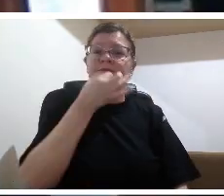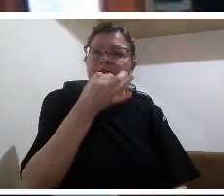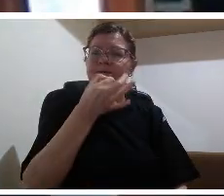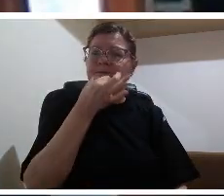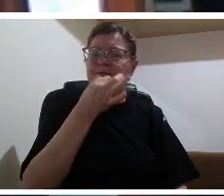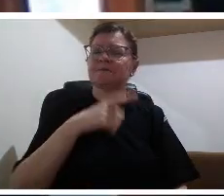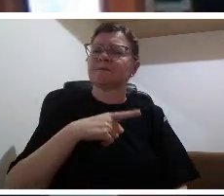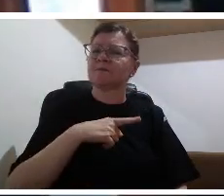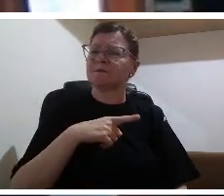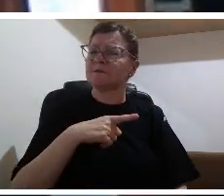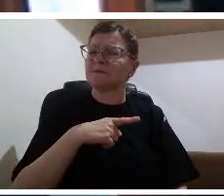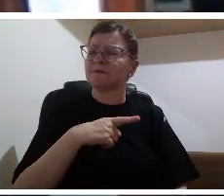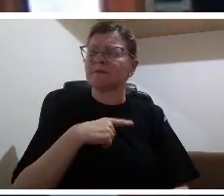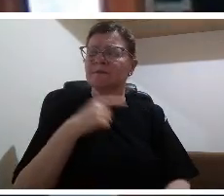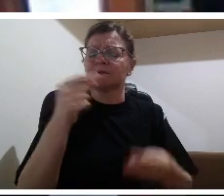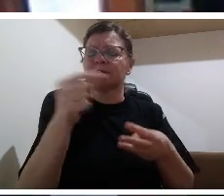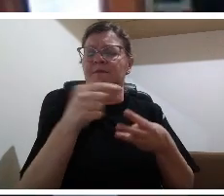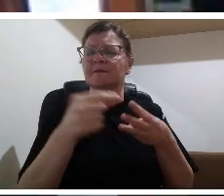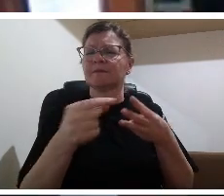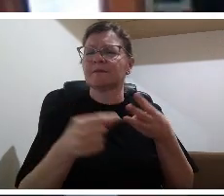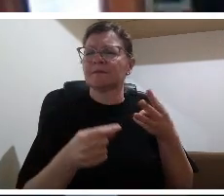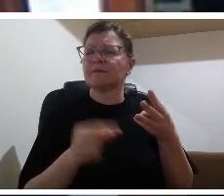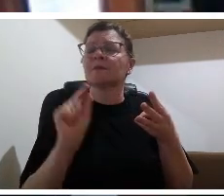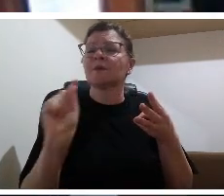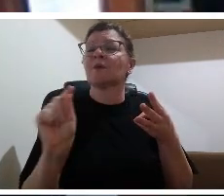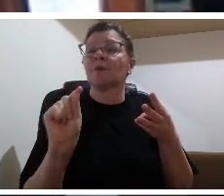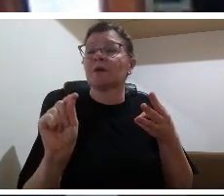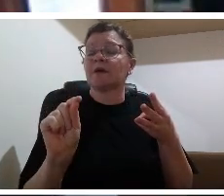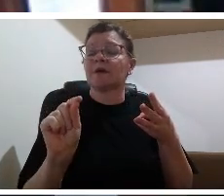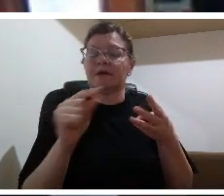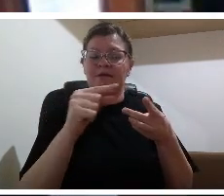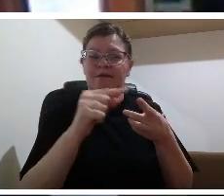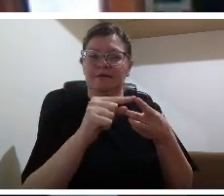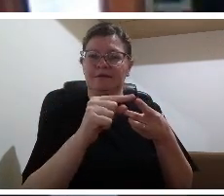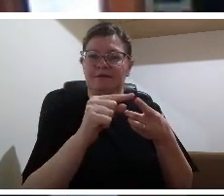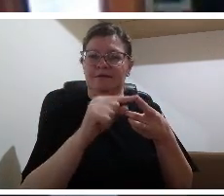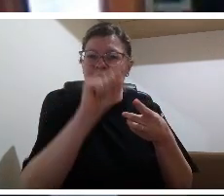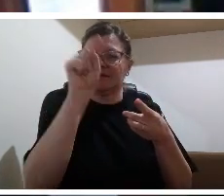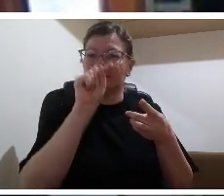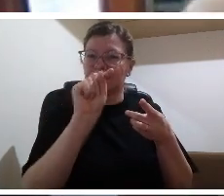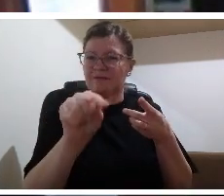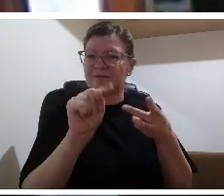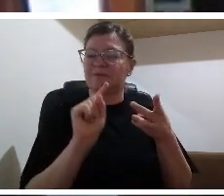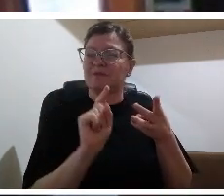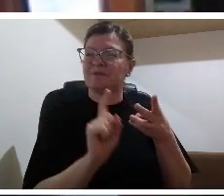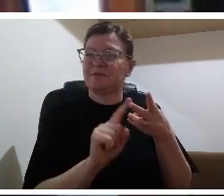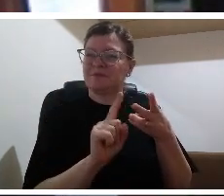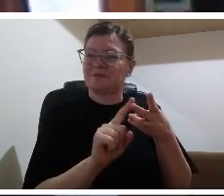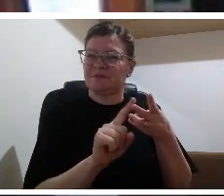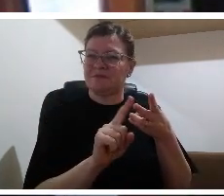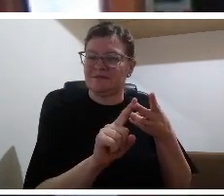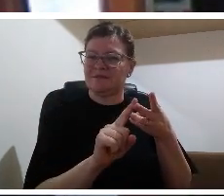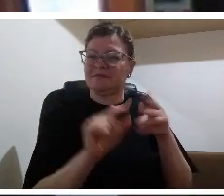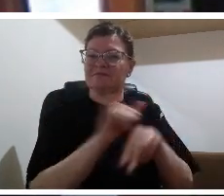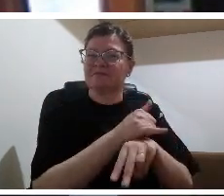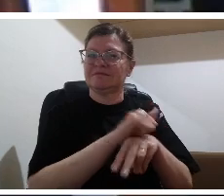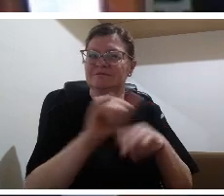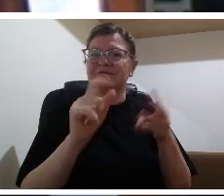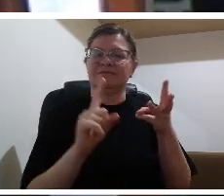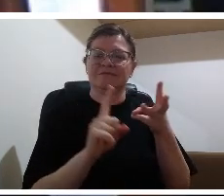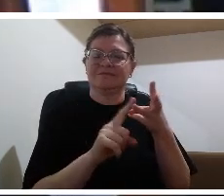são esses três momentos que englobados interdependentes eles fazem a mediação entre o empírico